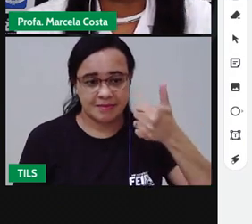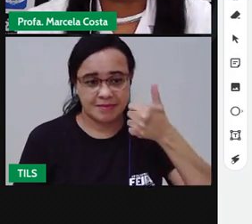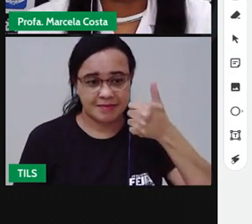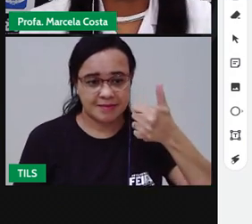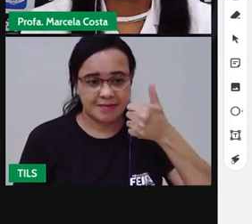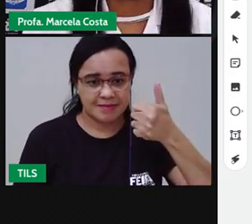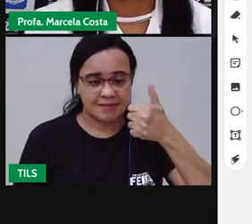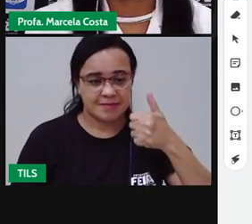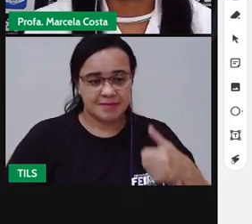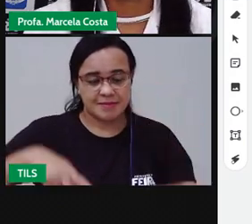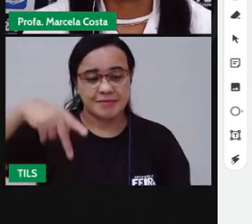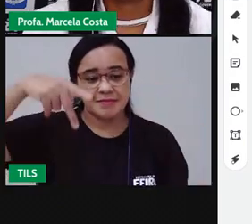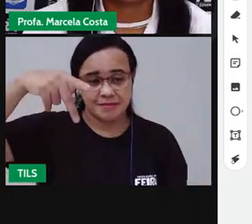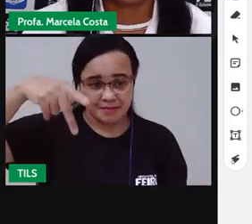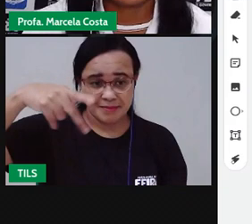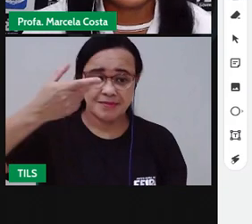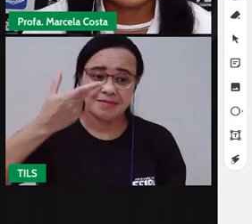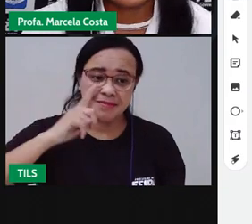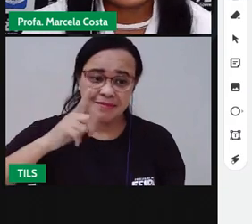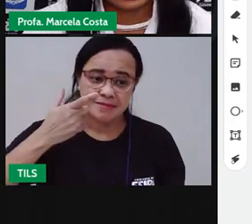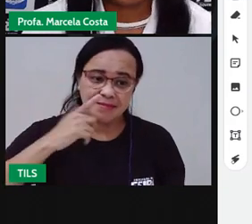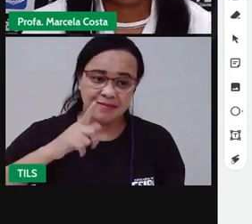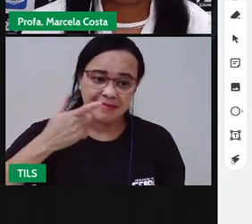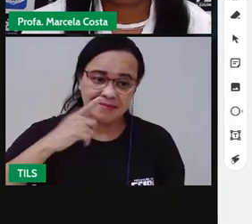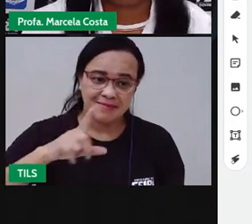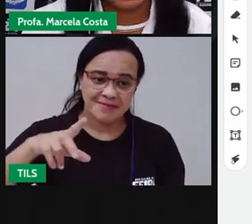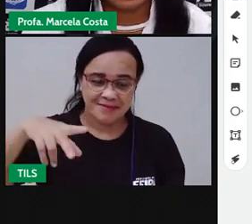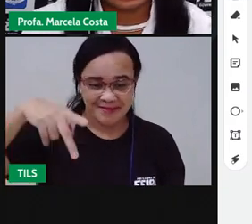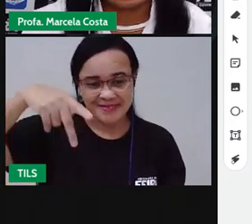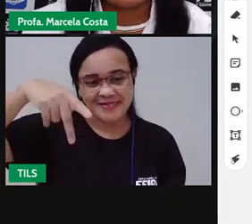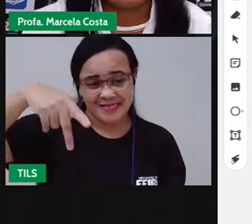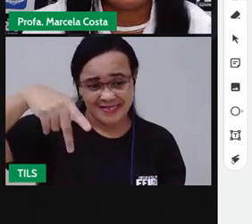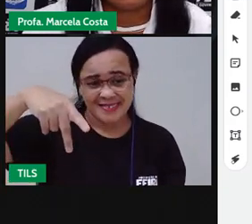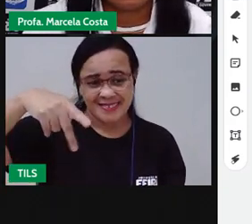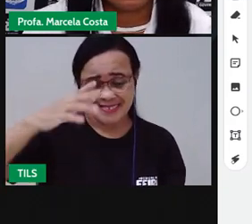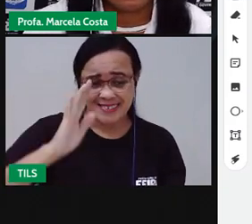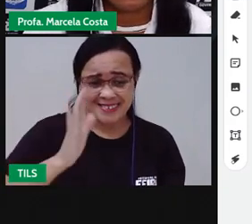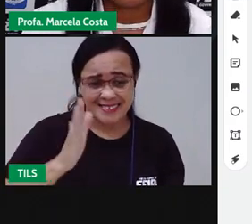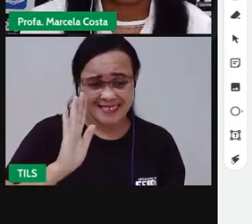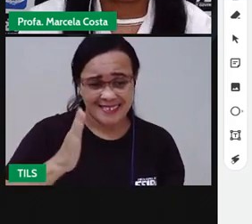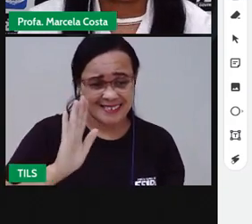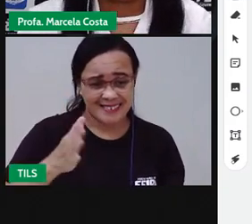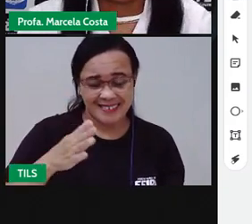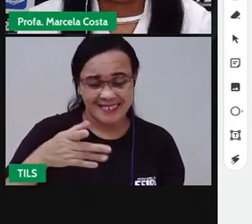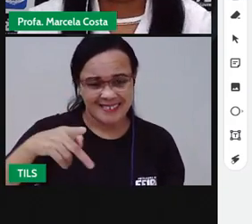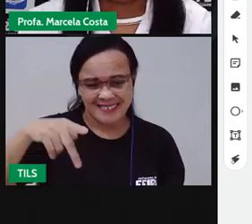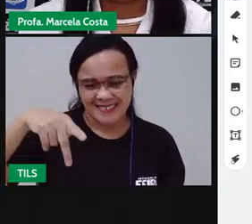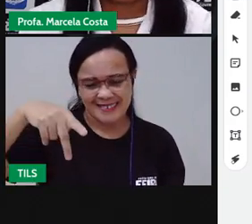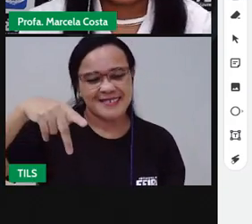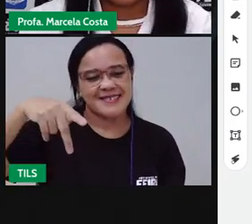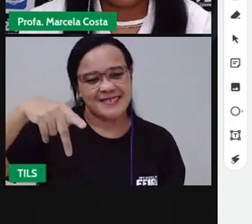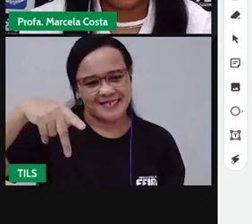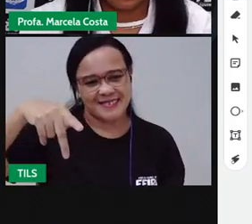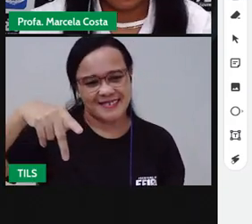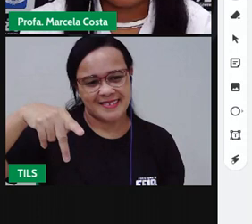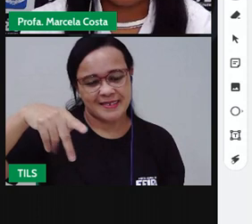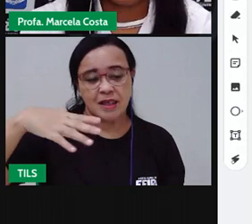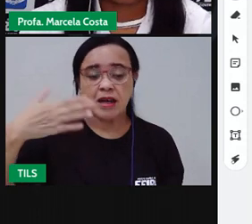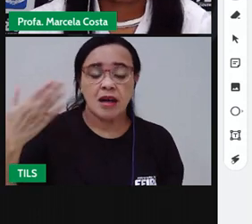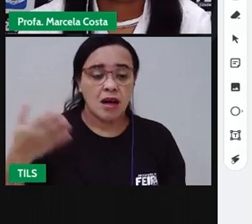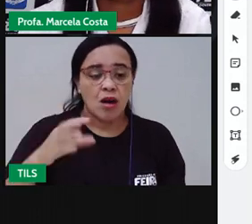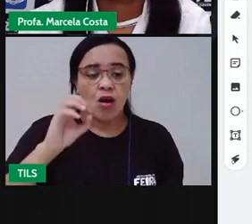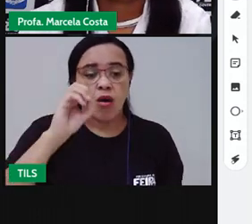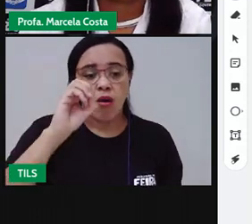o meio do traçado. Tenho aqui a letra P. Agora, a letra O.